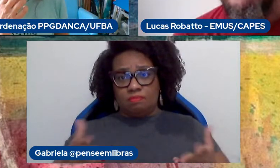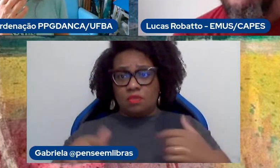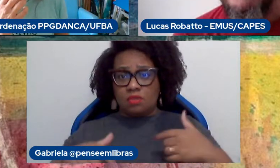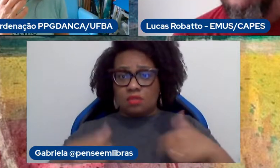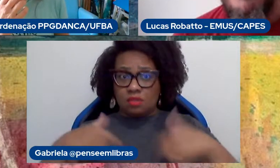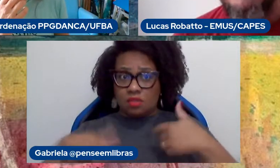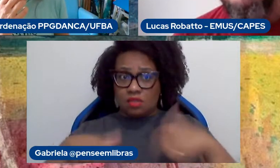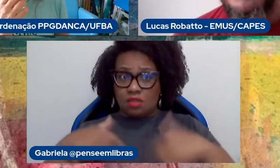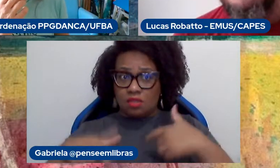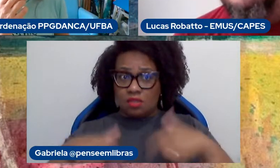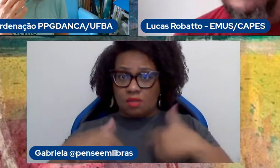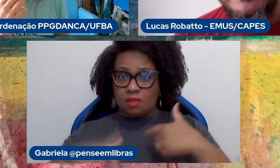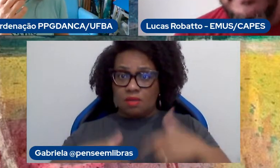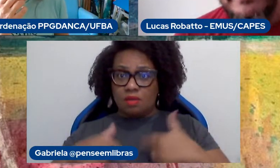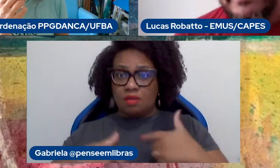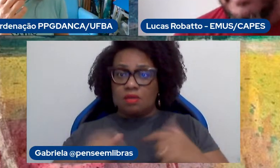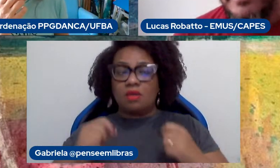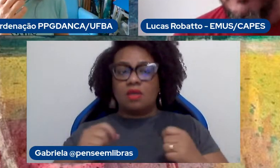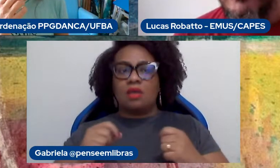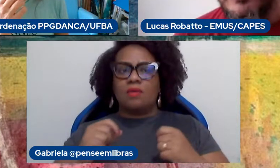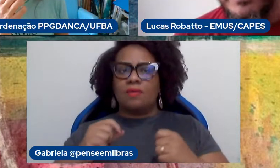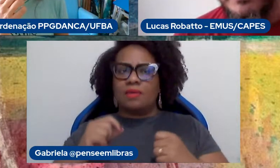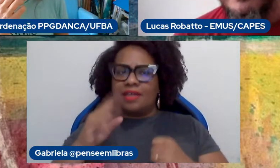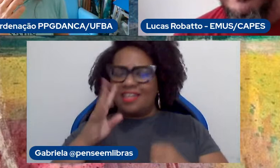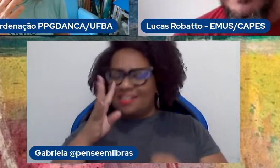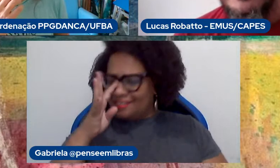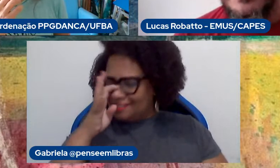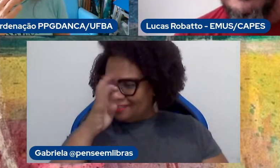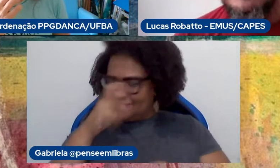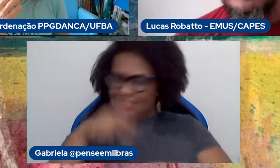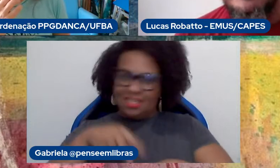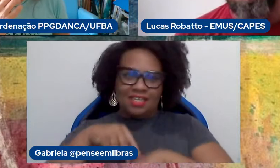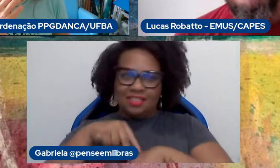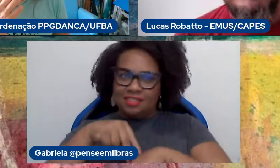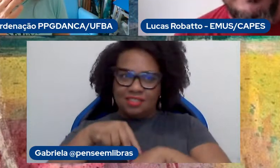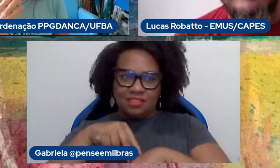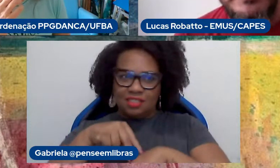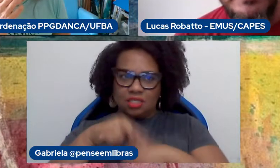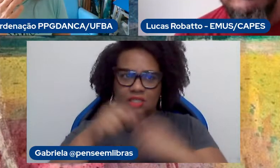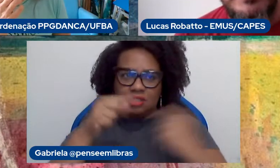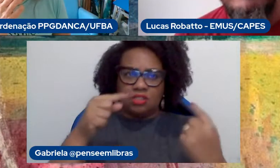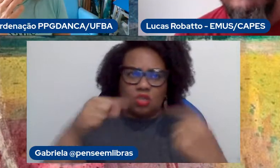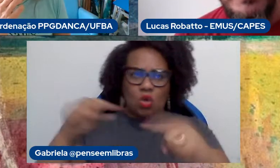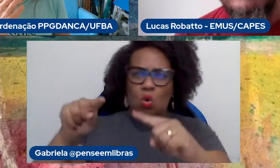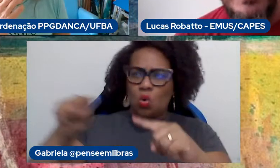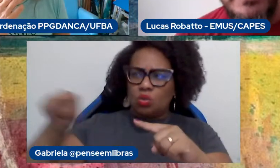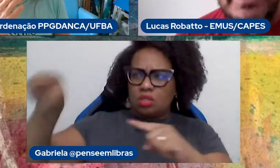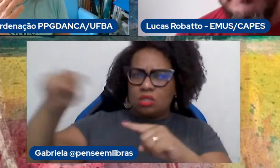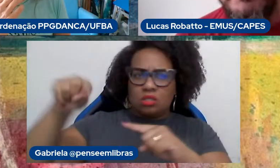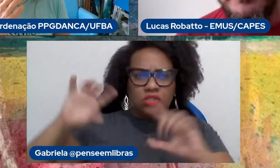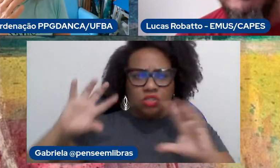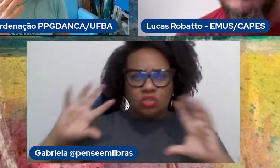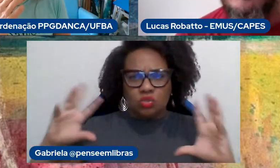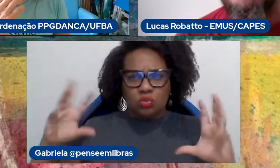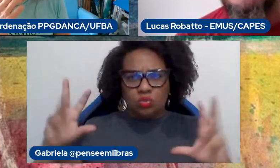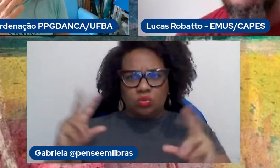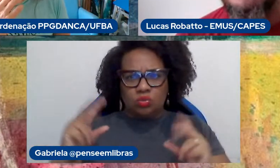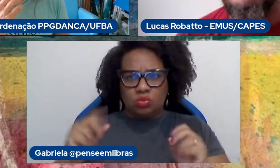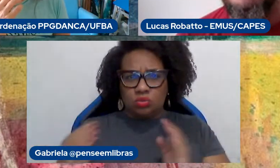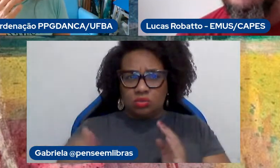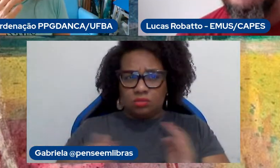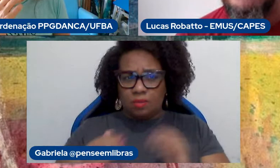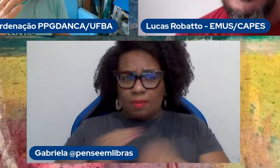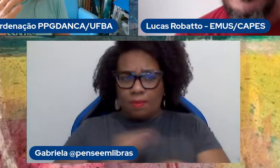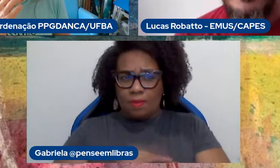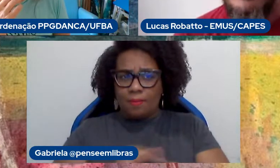é um ato de resistência contra tudo isso que está acontecendo, que é um perigo seríssimo para Sistema Nacional de Pós